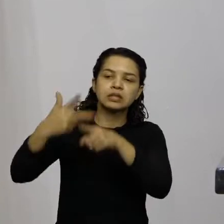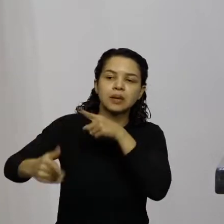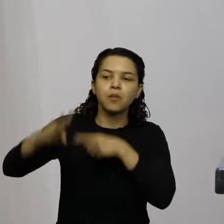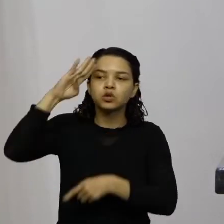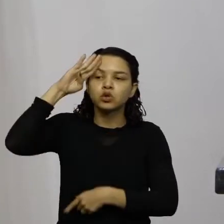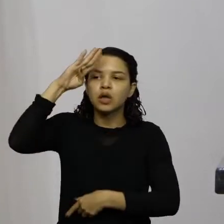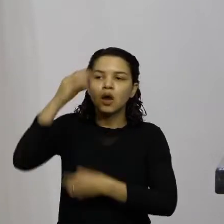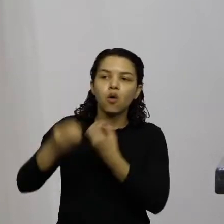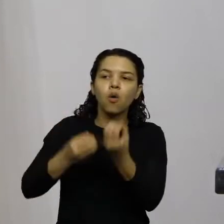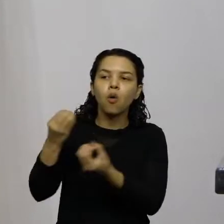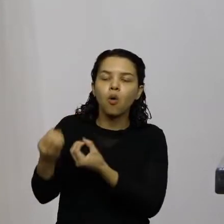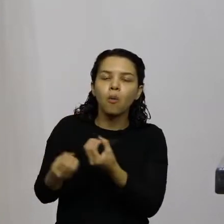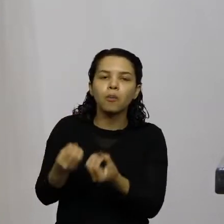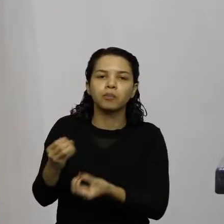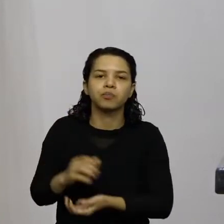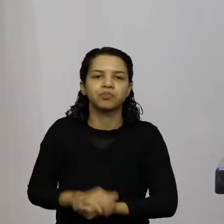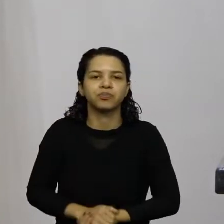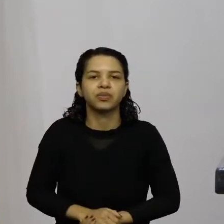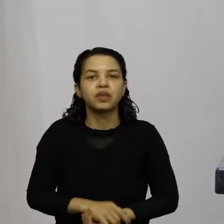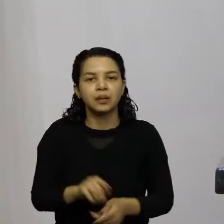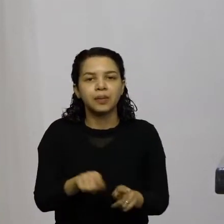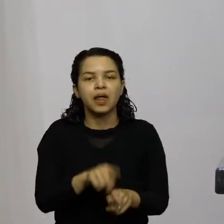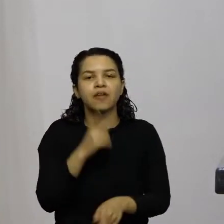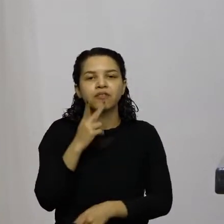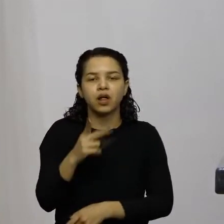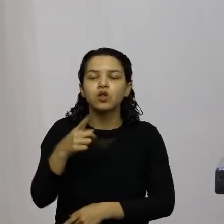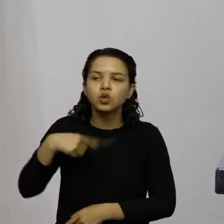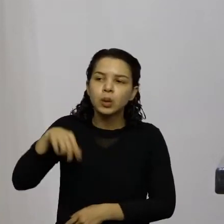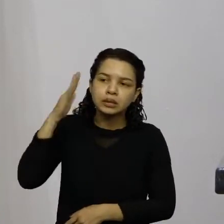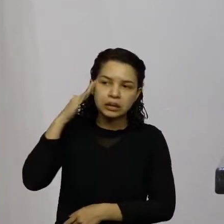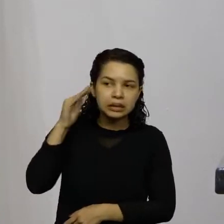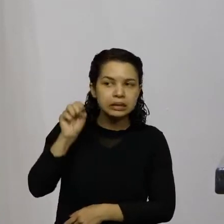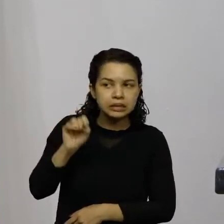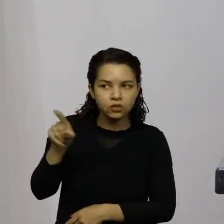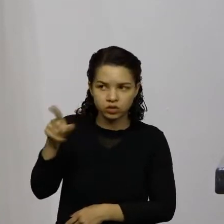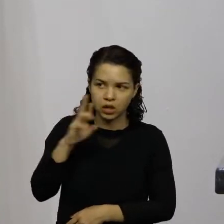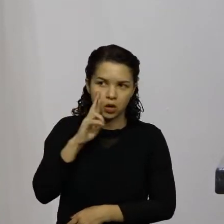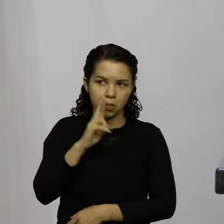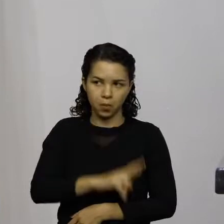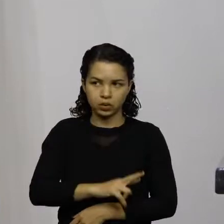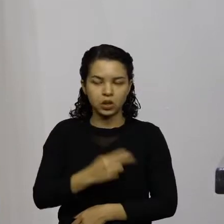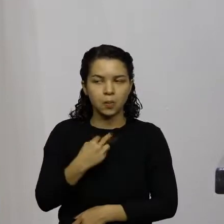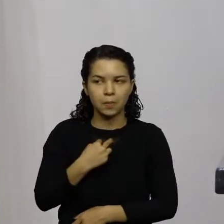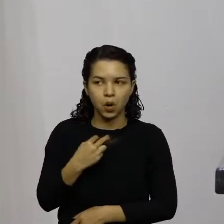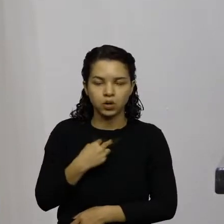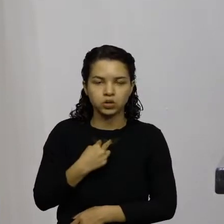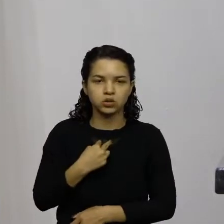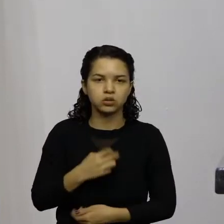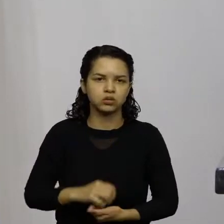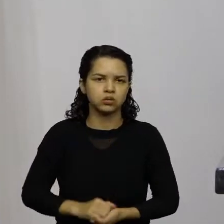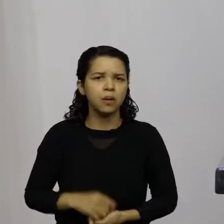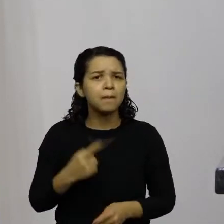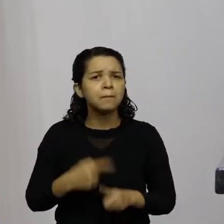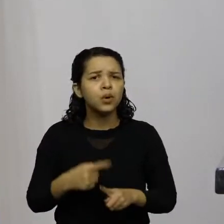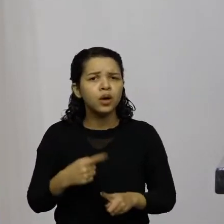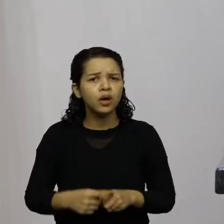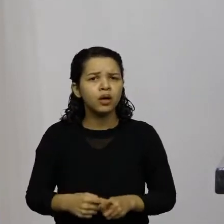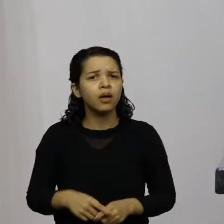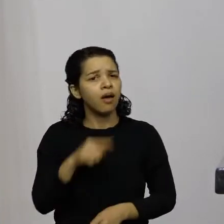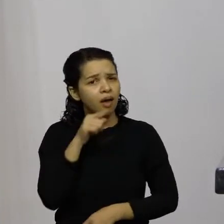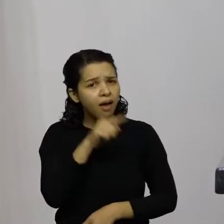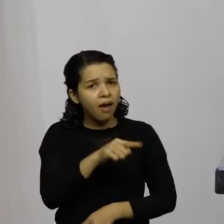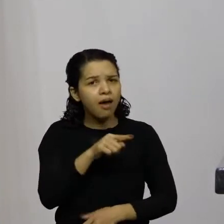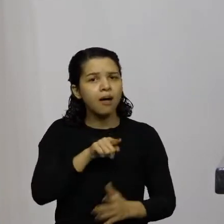diz assim ainda a gente compreende se o senhor não puder responder por quê porque a Tabata faz a